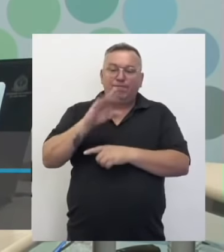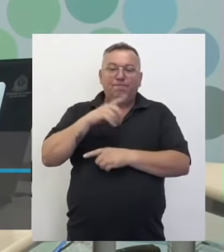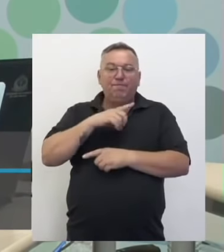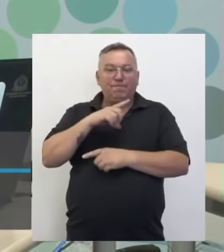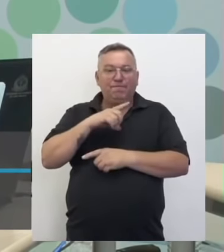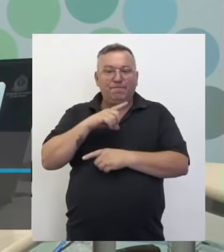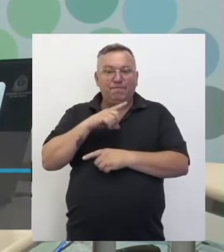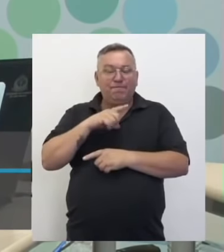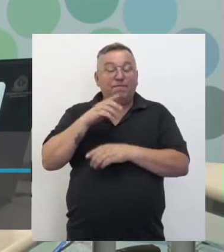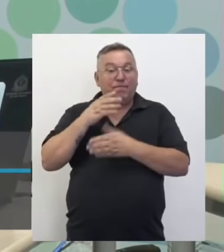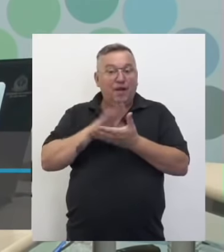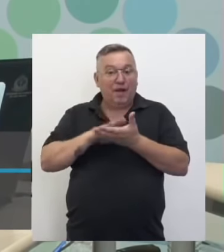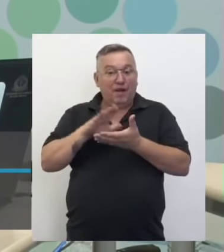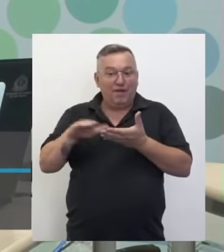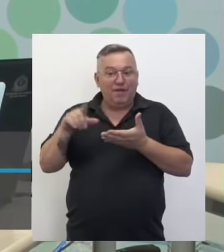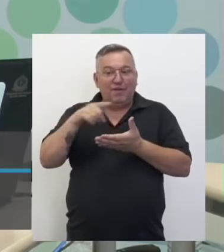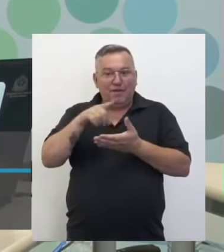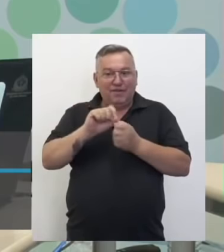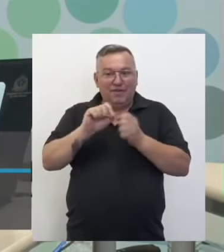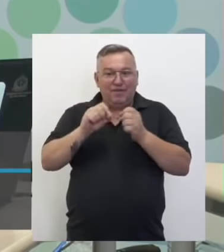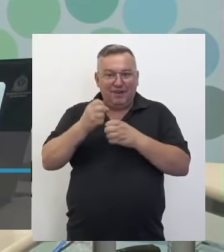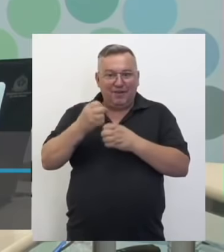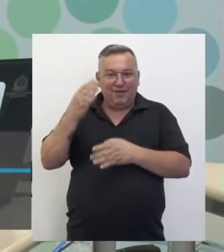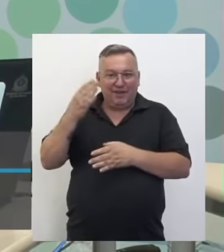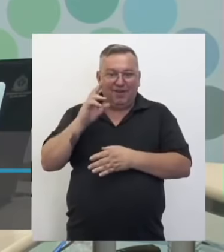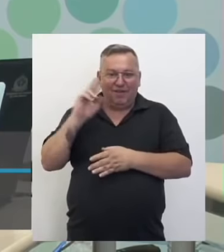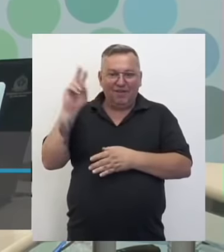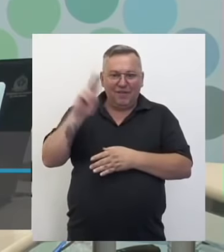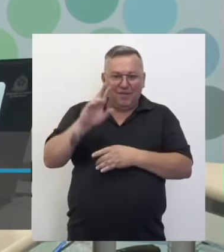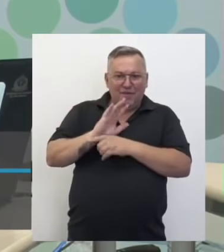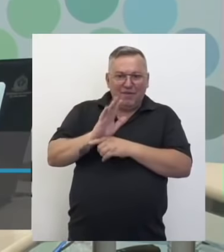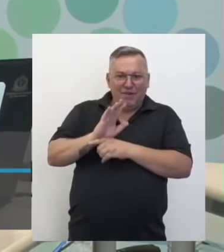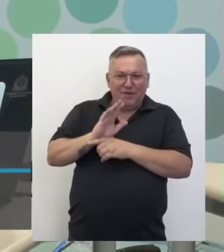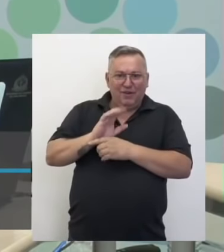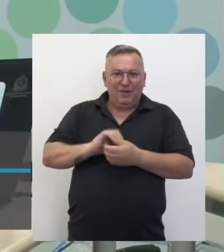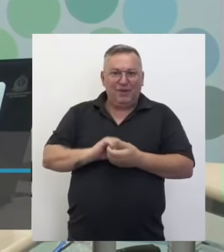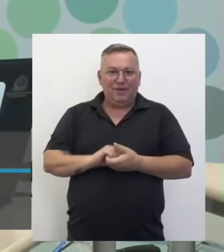uma atividade para vocês no chat. Vamos conferir o nosso vídeo?